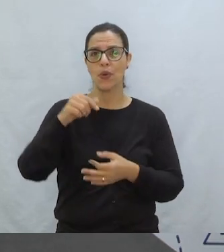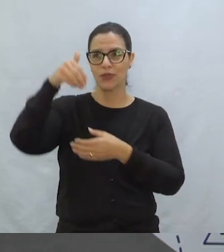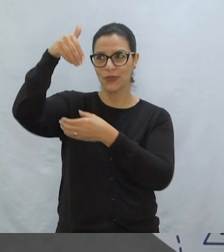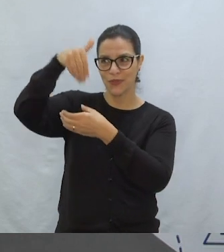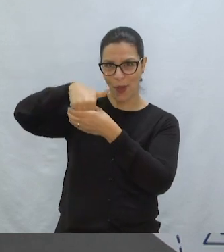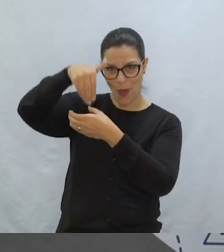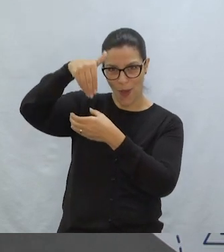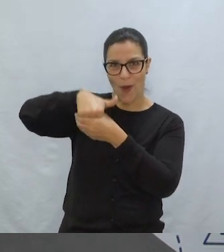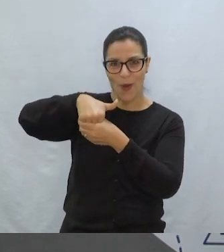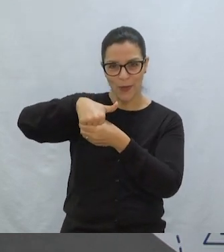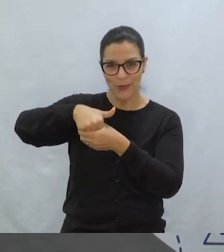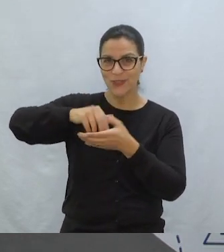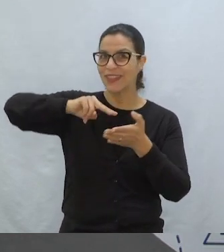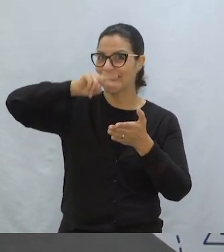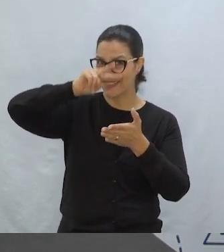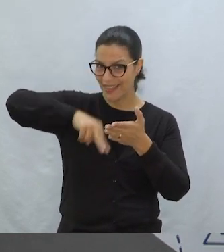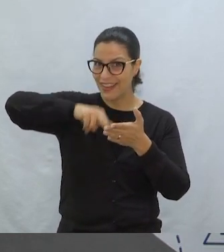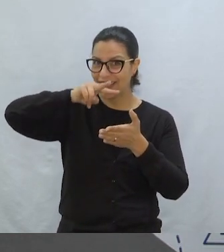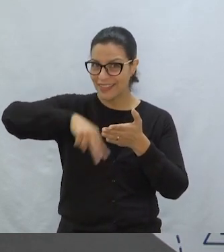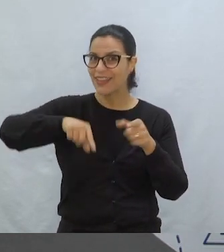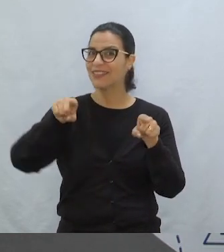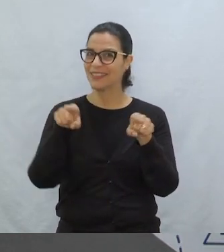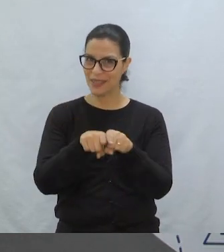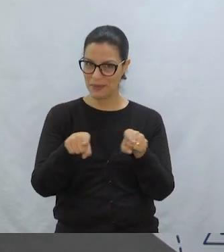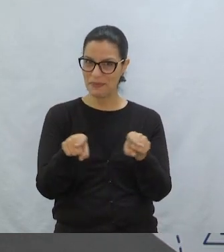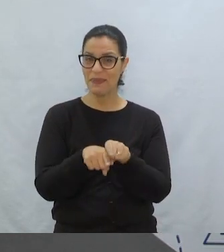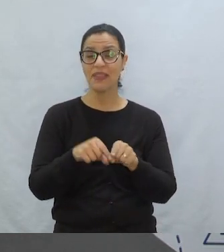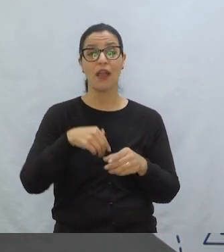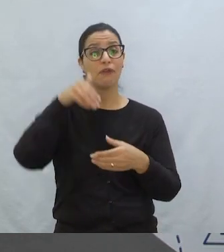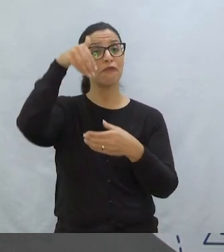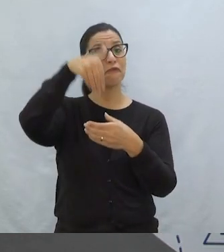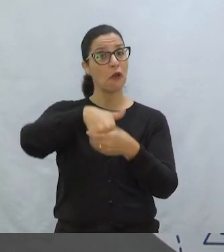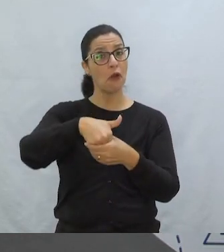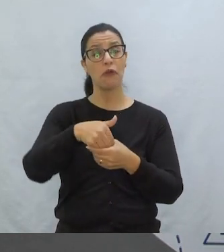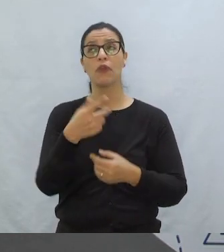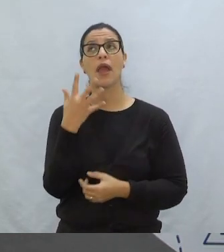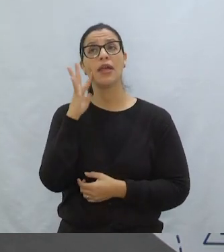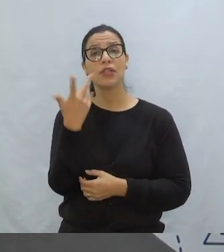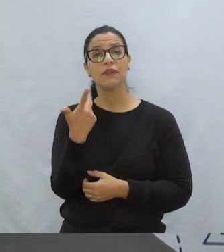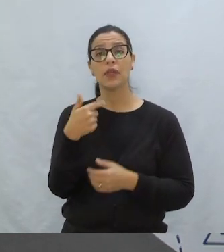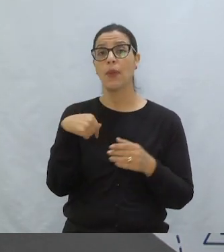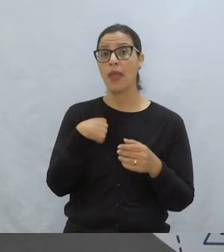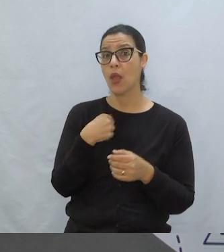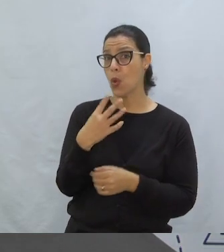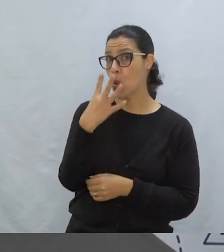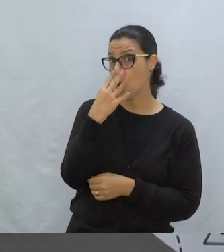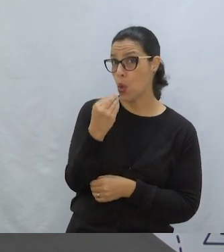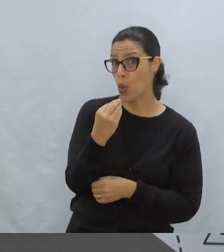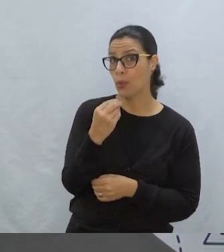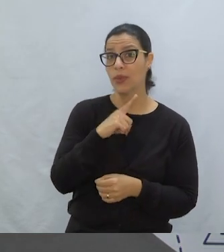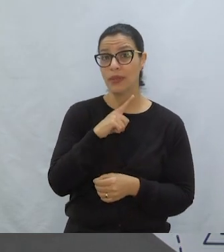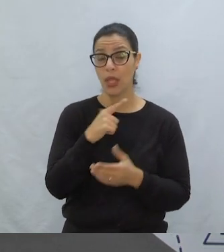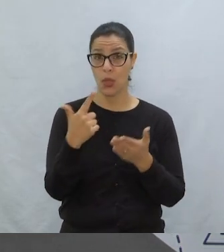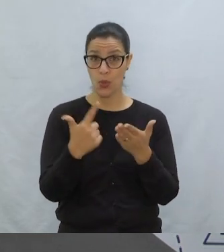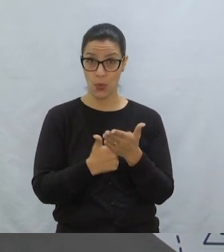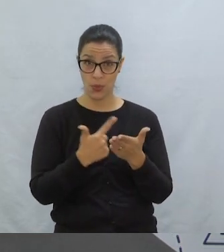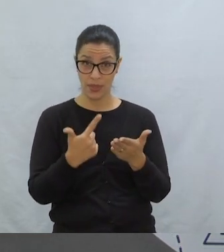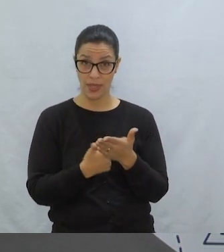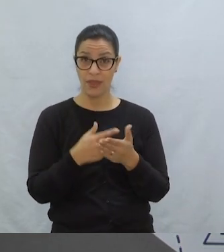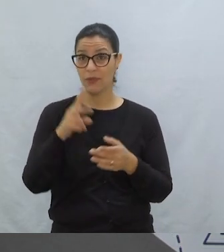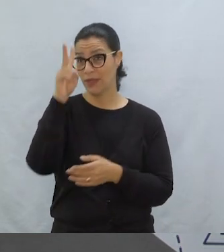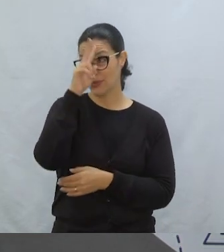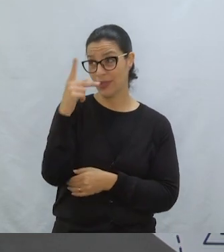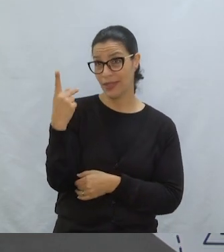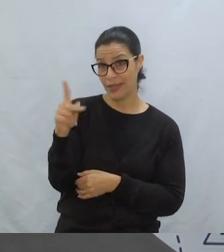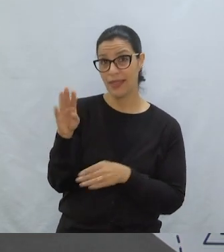Daqueles eleitores Leitores também Que votaram e decidiram Pelo final do livro